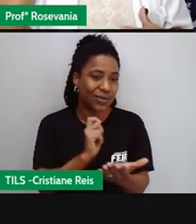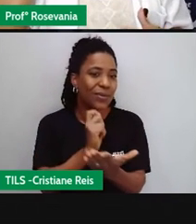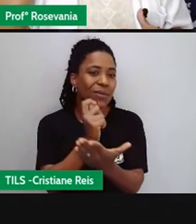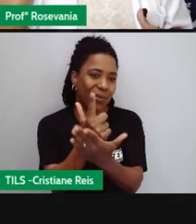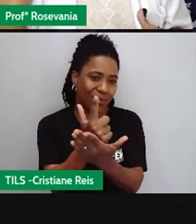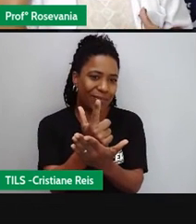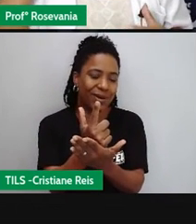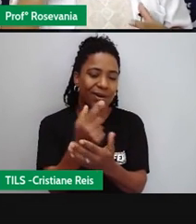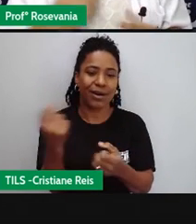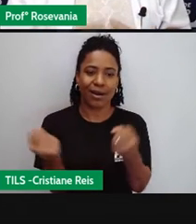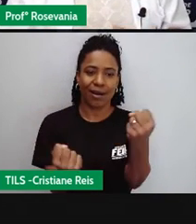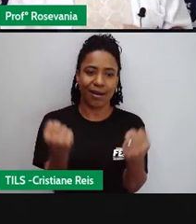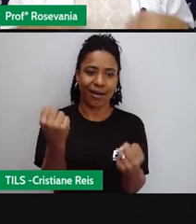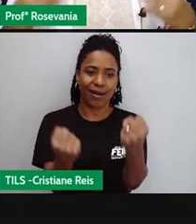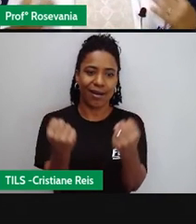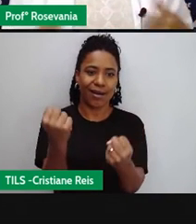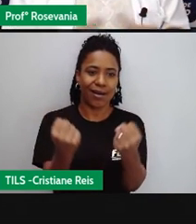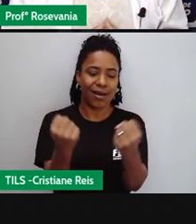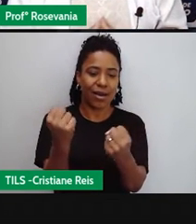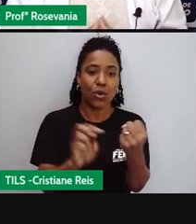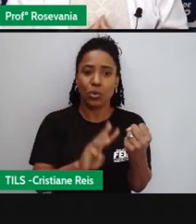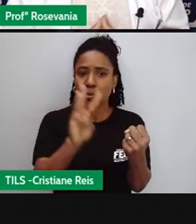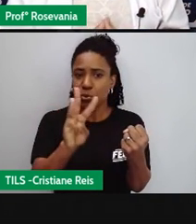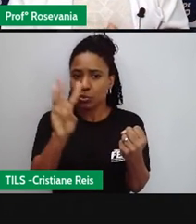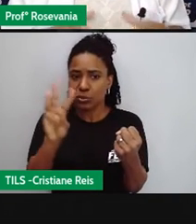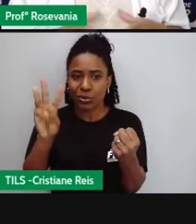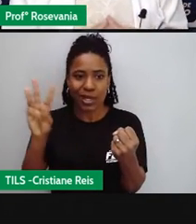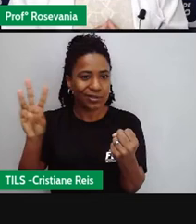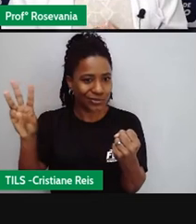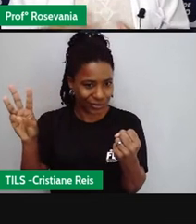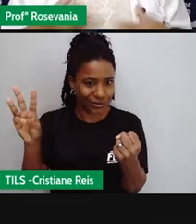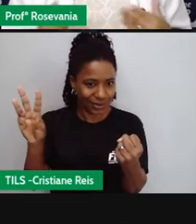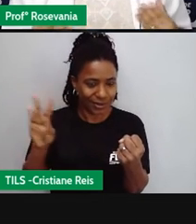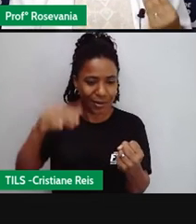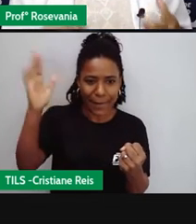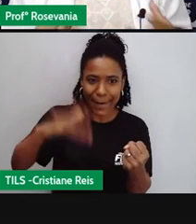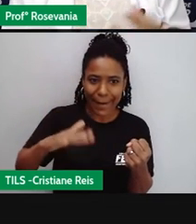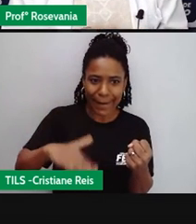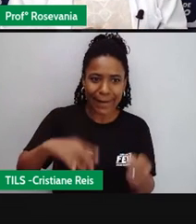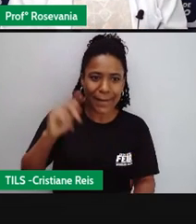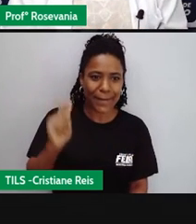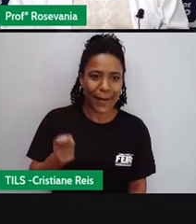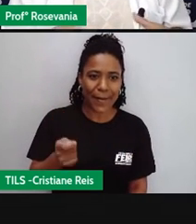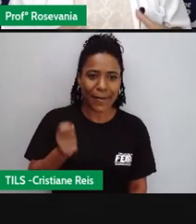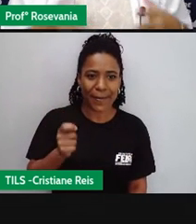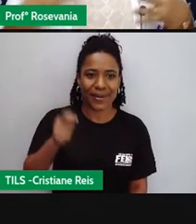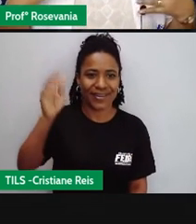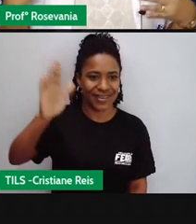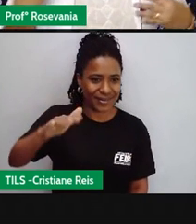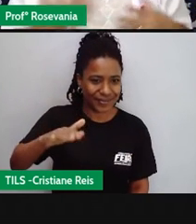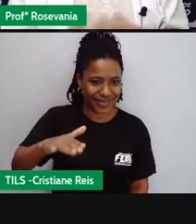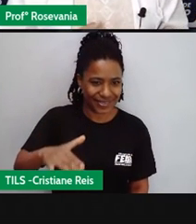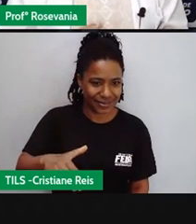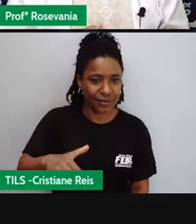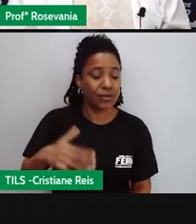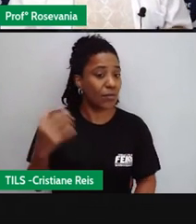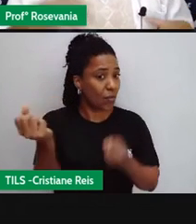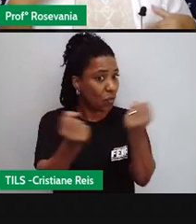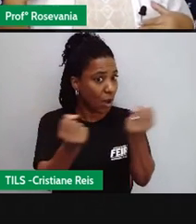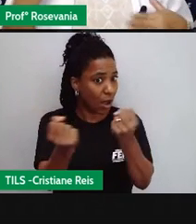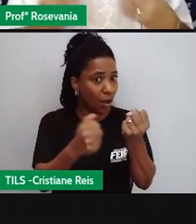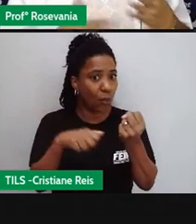em sites de lelões e, às vezes, levam maior prejuízo, que você sabe que carro é um produto caro, né, e levam